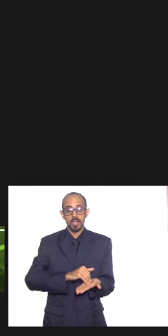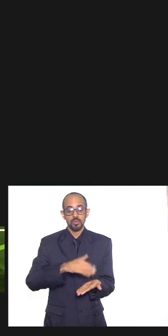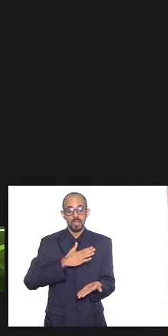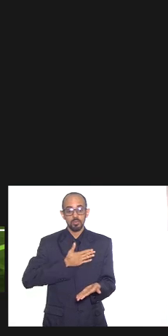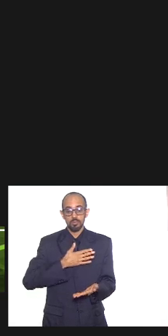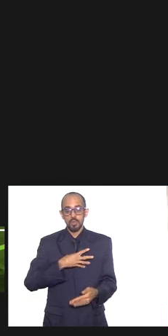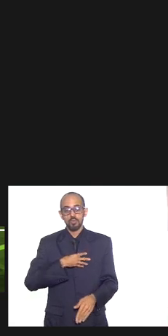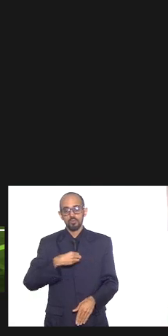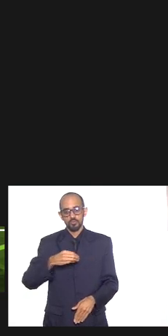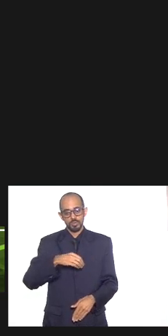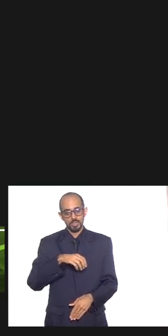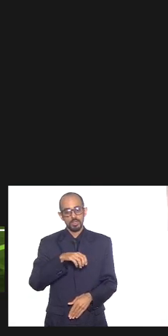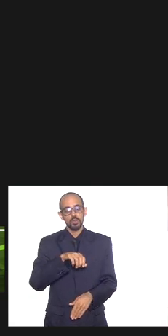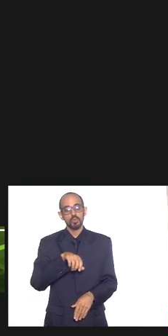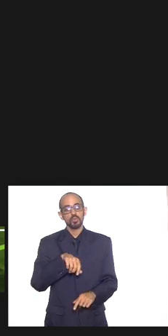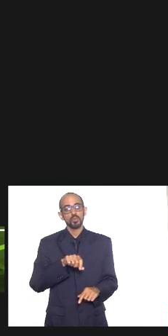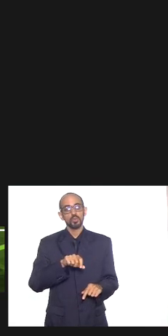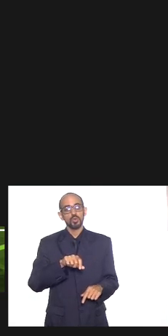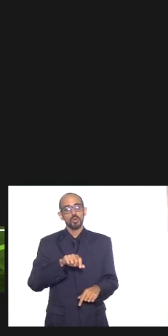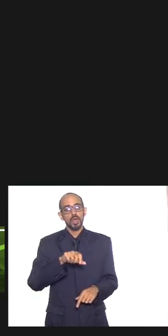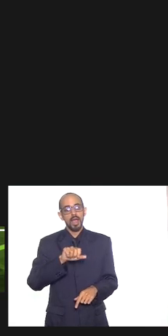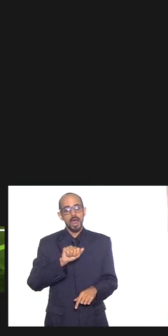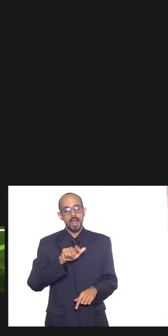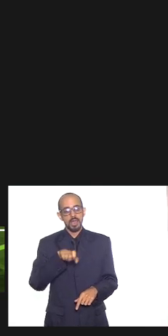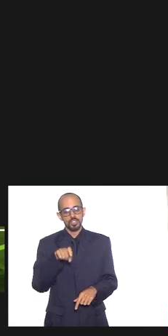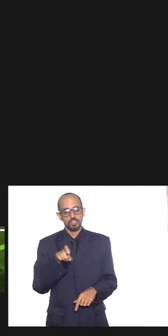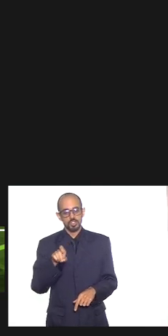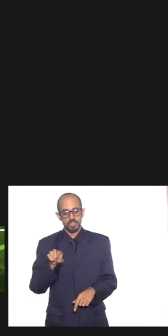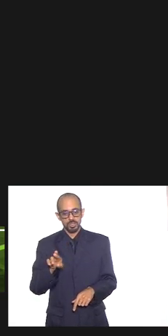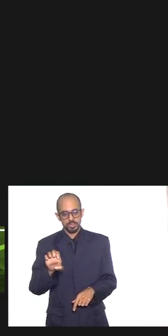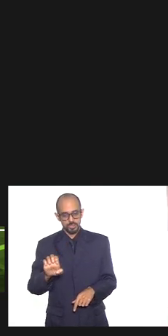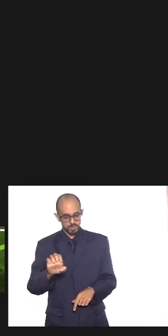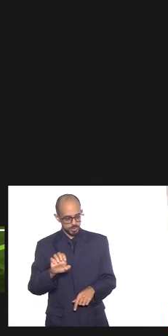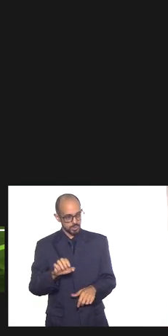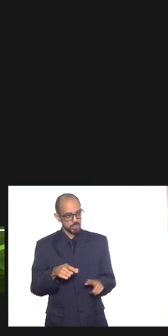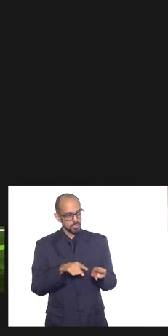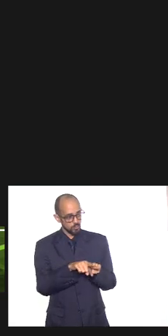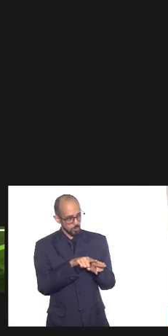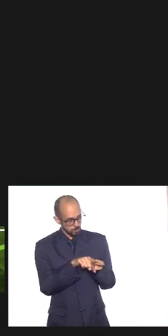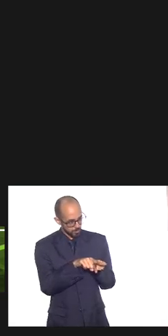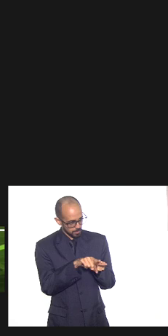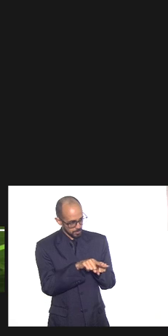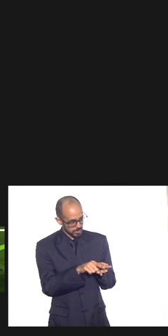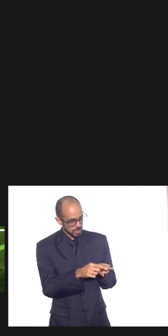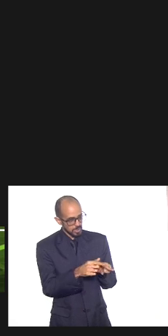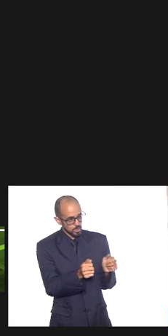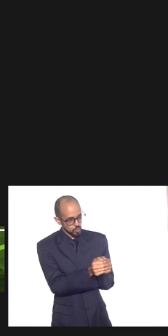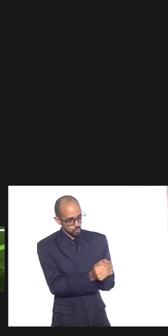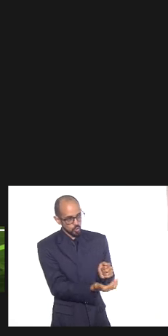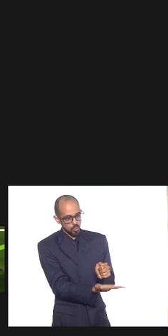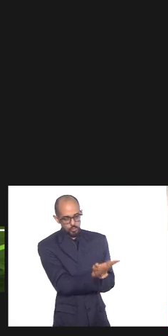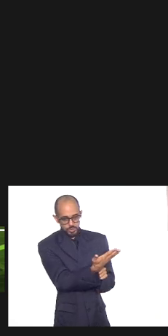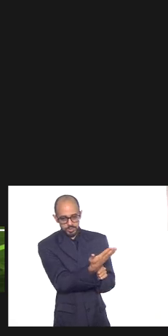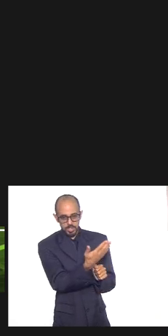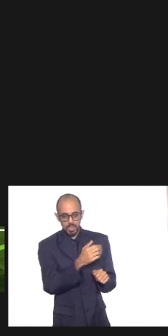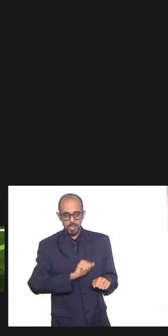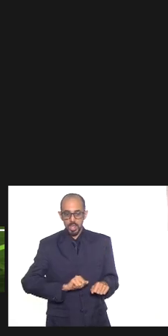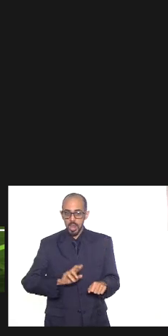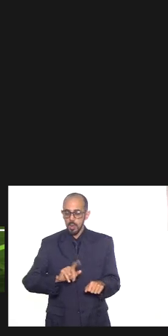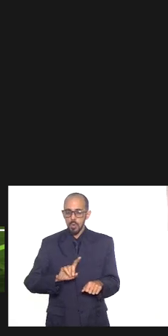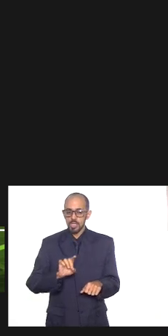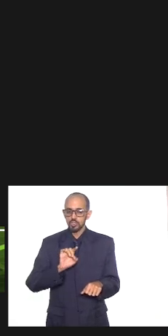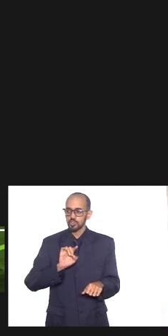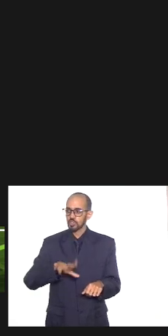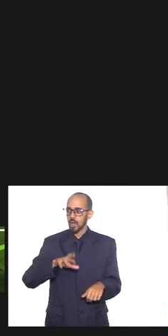Atila Alexandre Nunes que também fez uma dobrada com você fantástica não apenas pelas matrizes